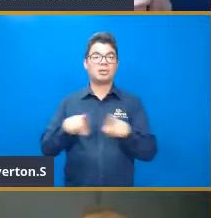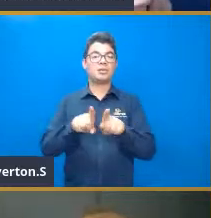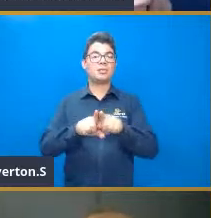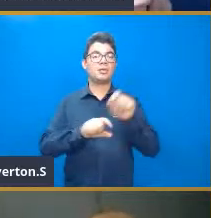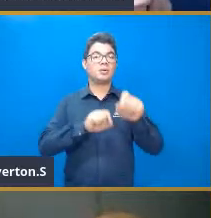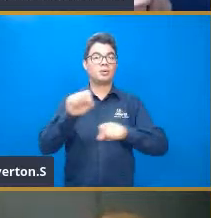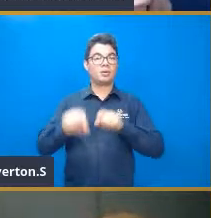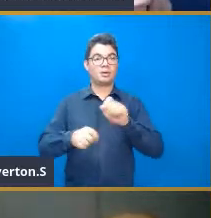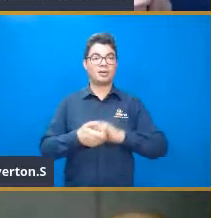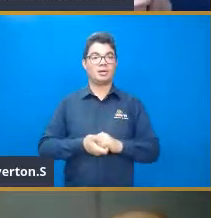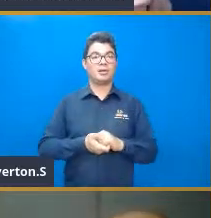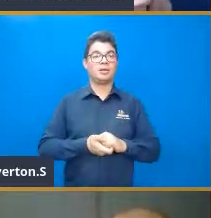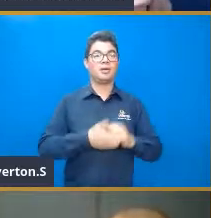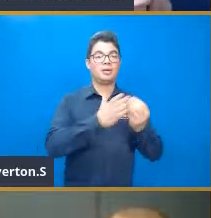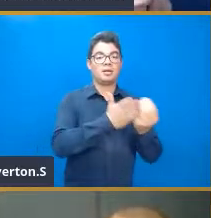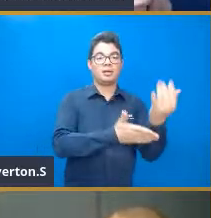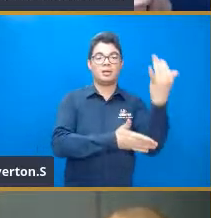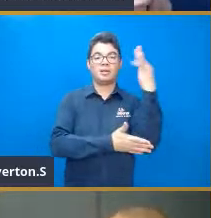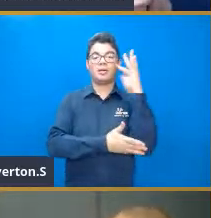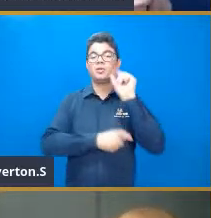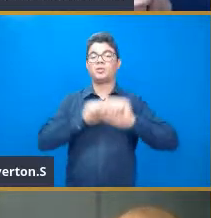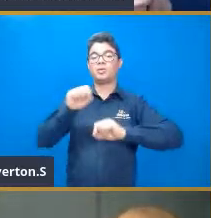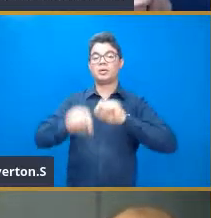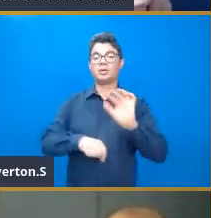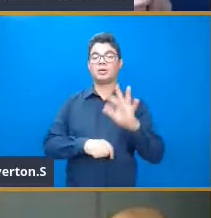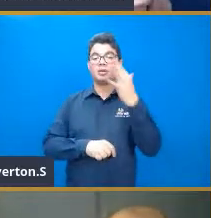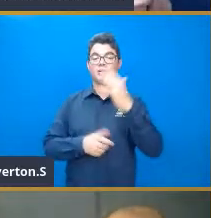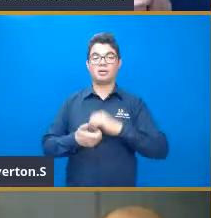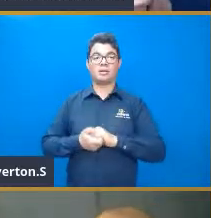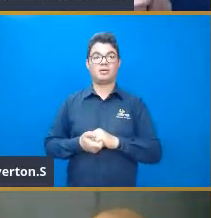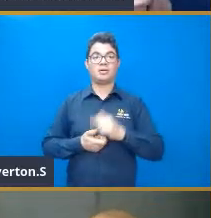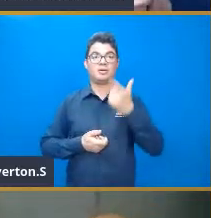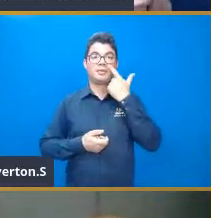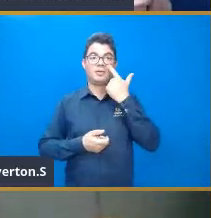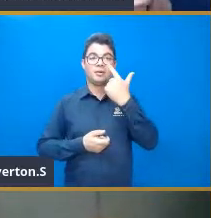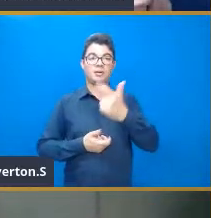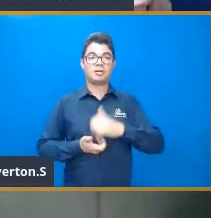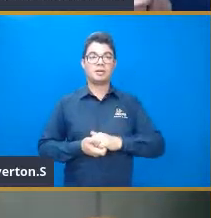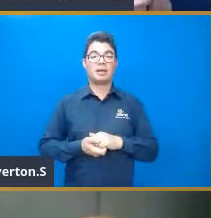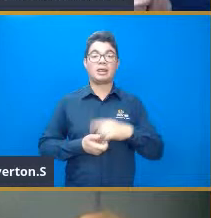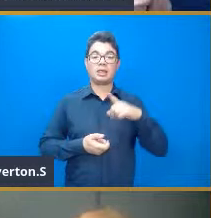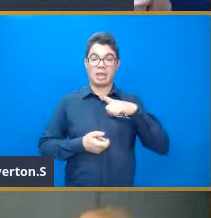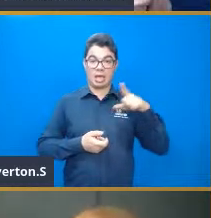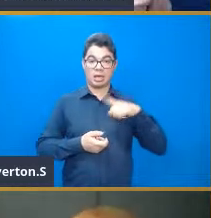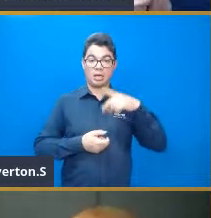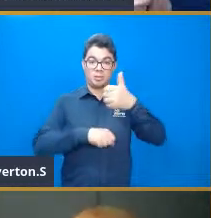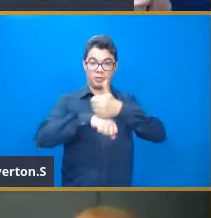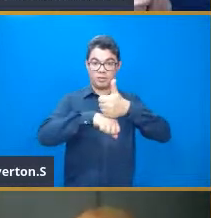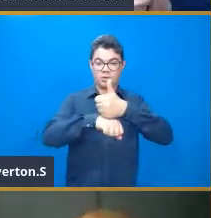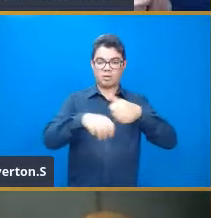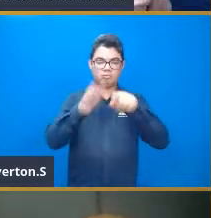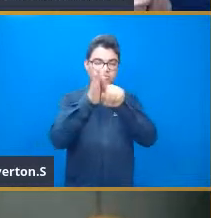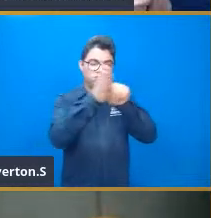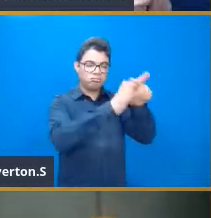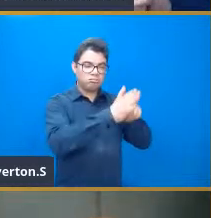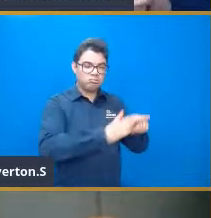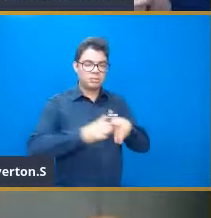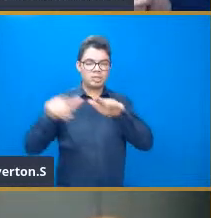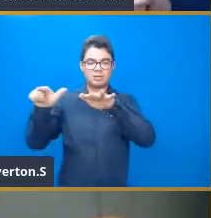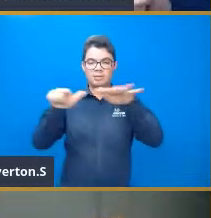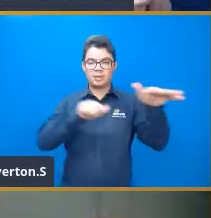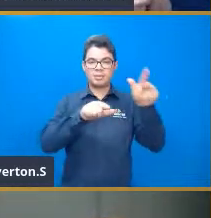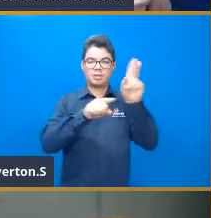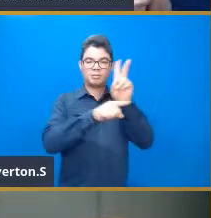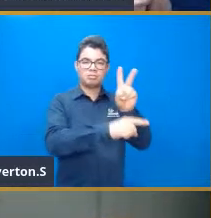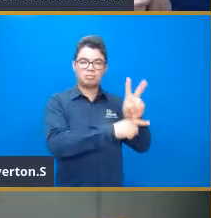crescimento da planta. Então, o que acontece? Nós vamos ter ali um biólogo, um botânico, perdão, Que está acompanhando semanalmente o crescimento de uma planta. Então,